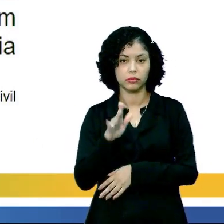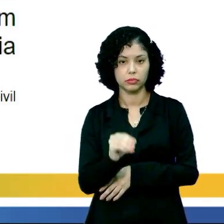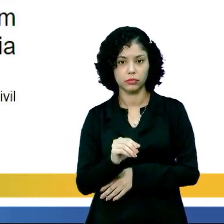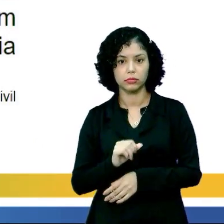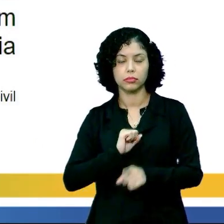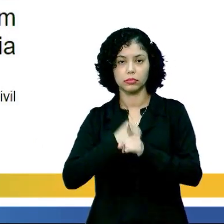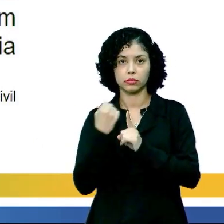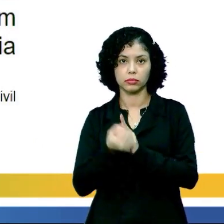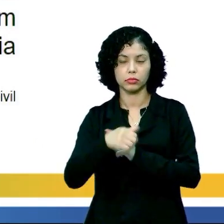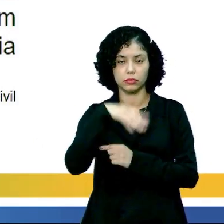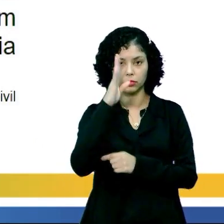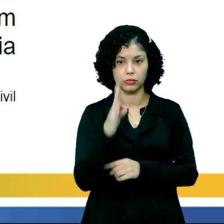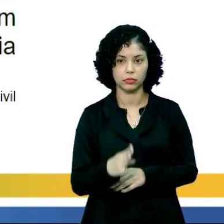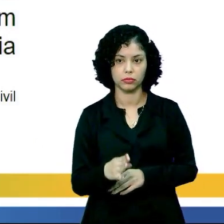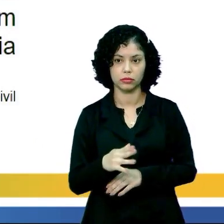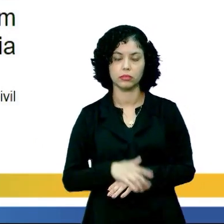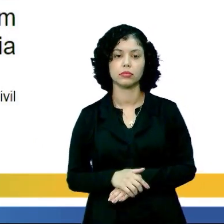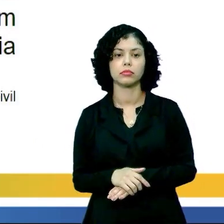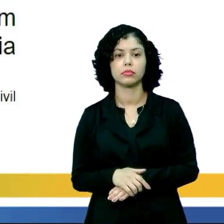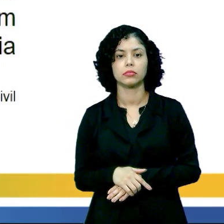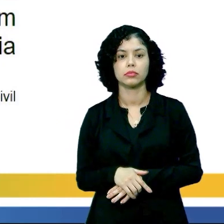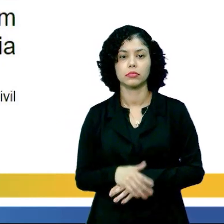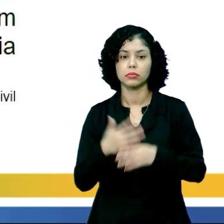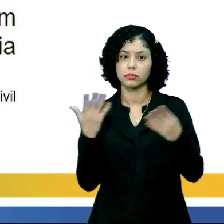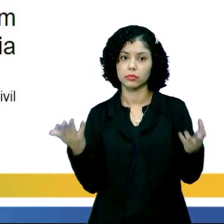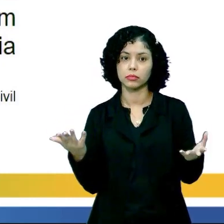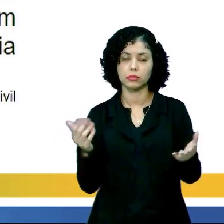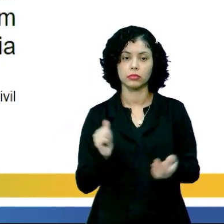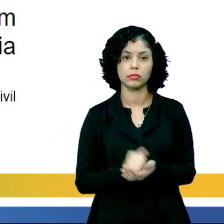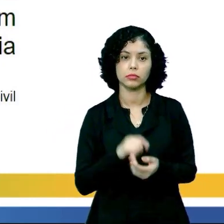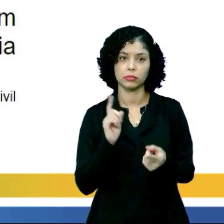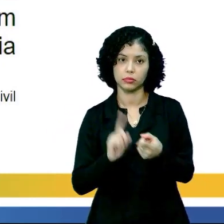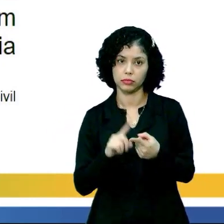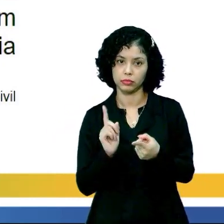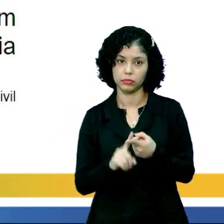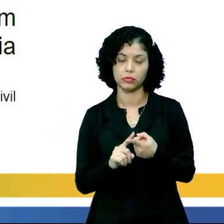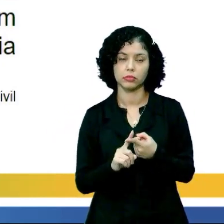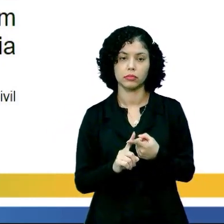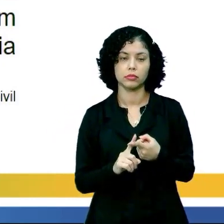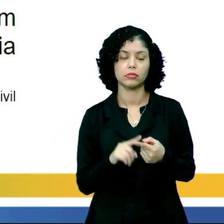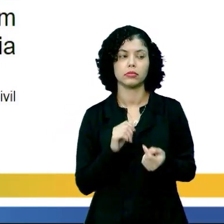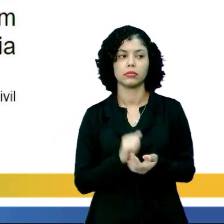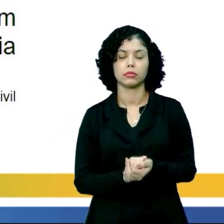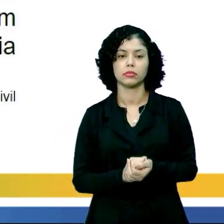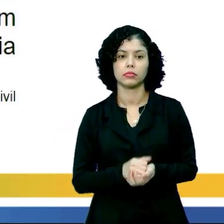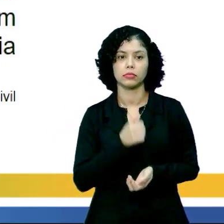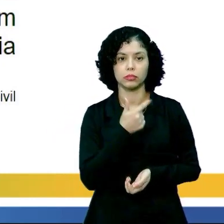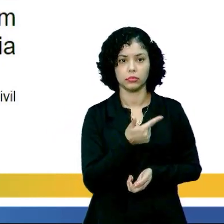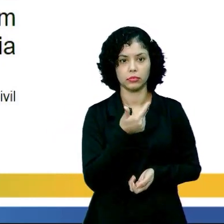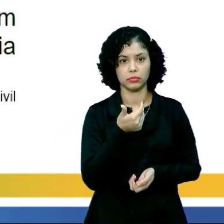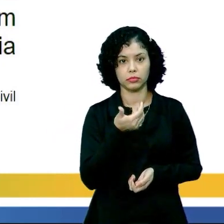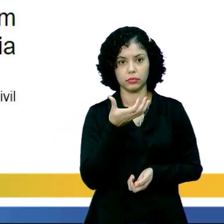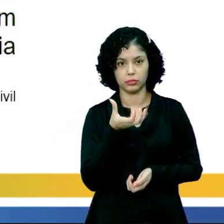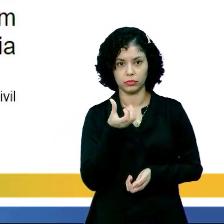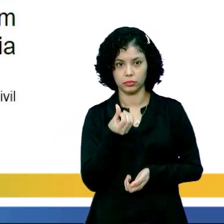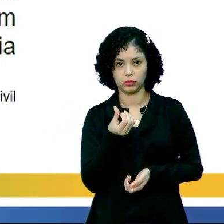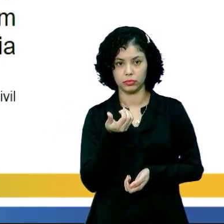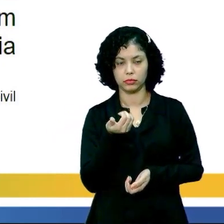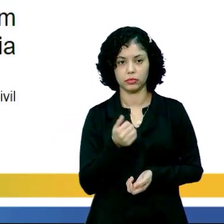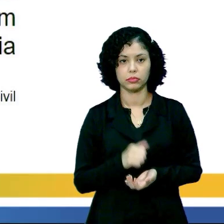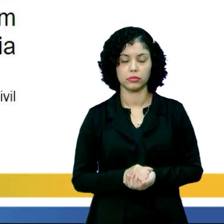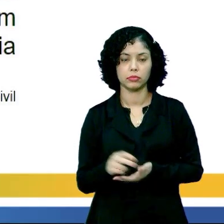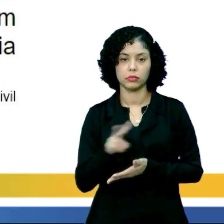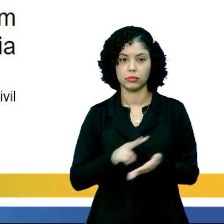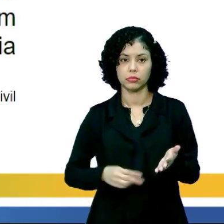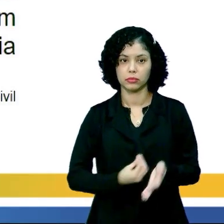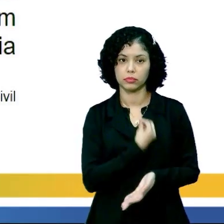dos diferentes grupos, certo? Então, o primeiro artigo e o segundo artigo que